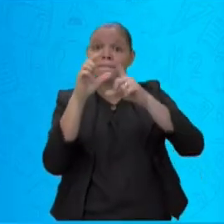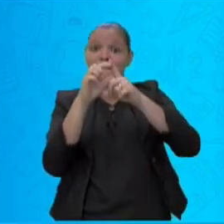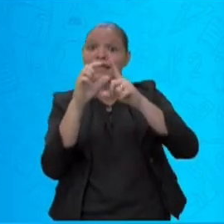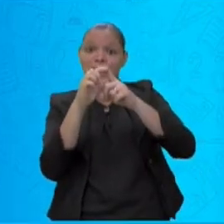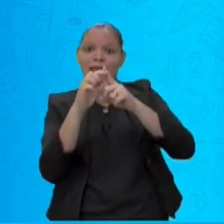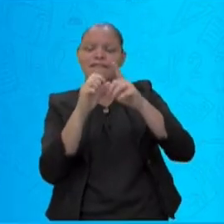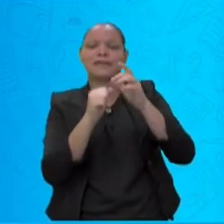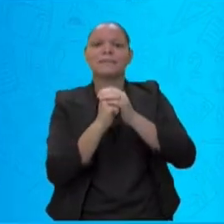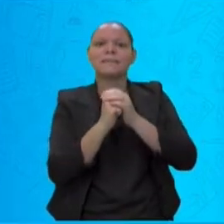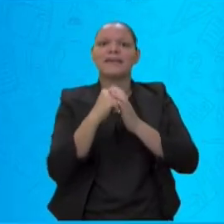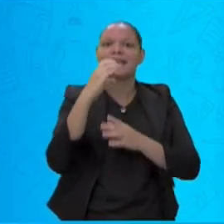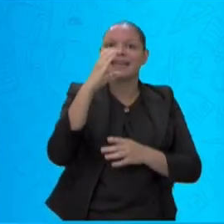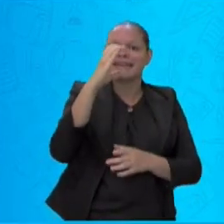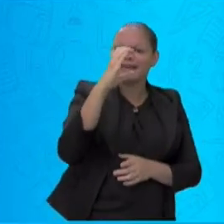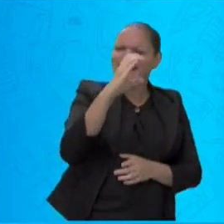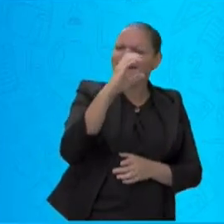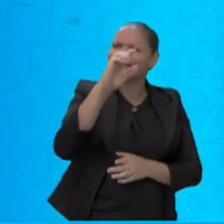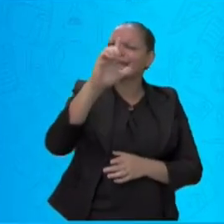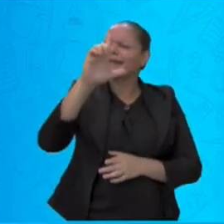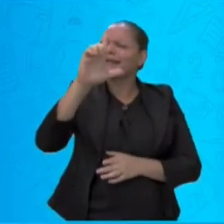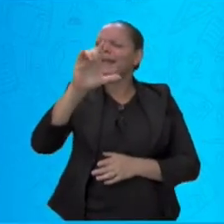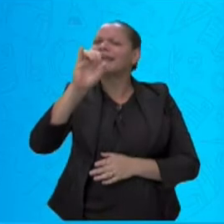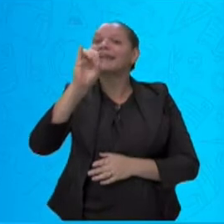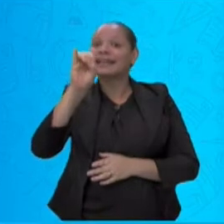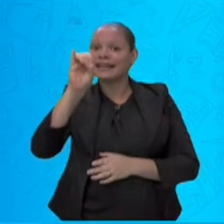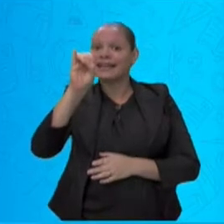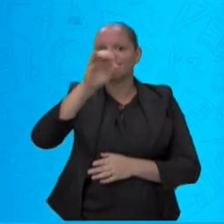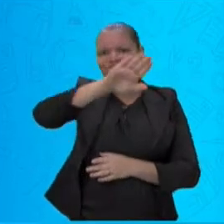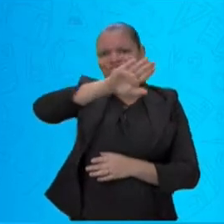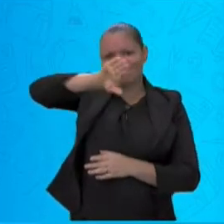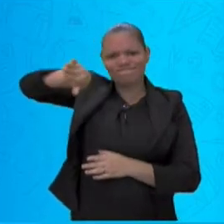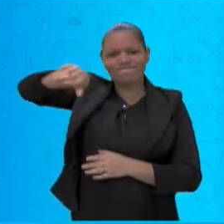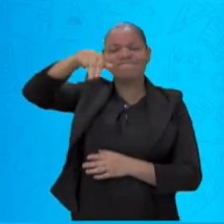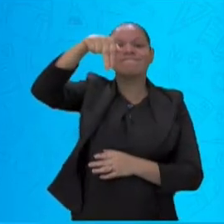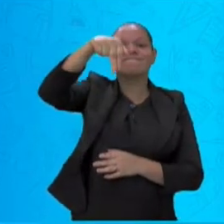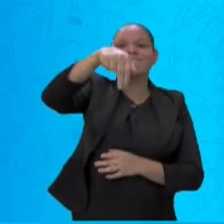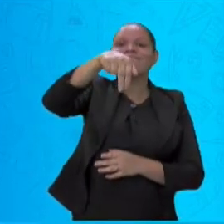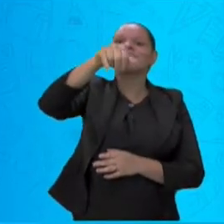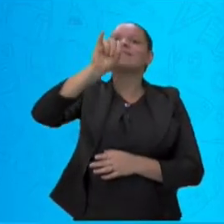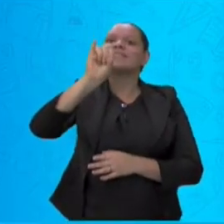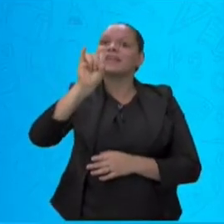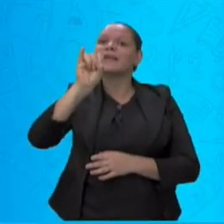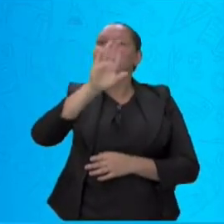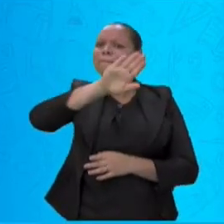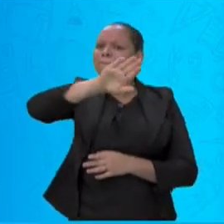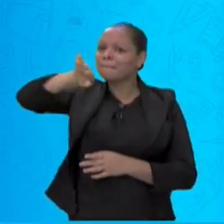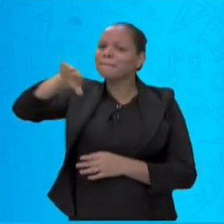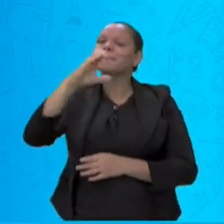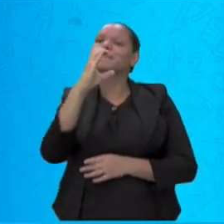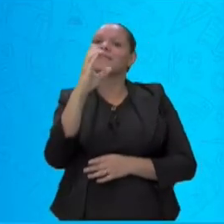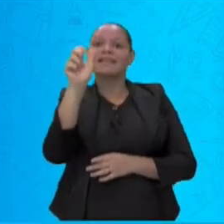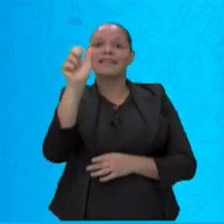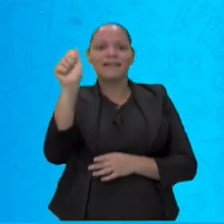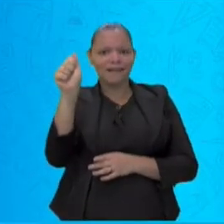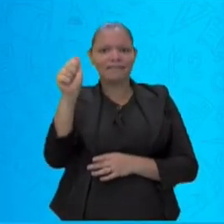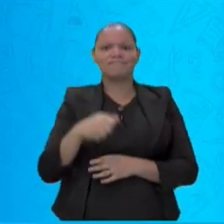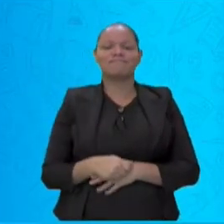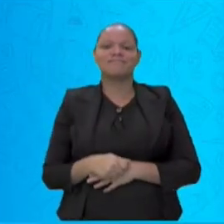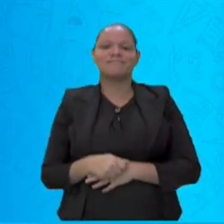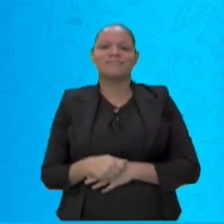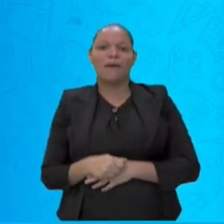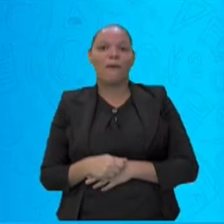-ca. Mesma sílaba. Então, ele é perfeito.